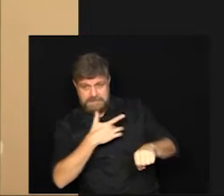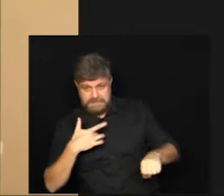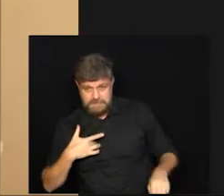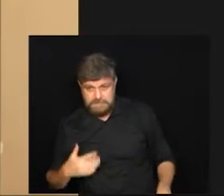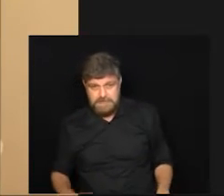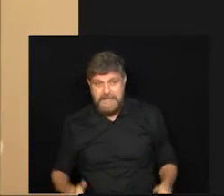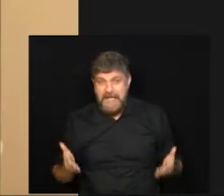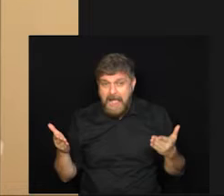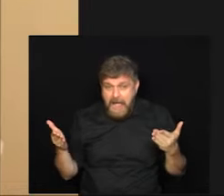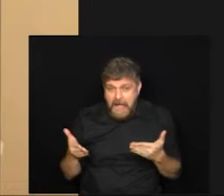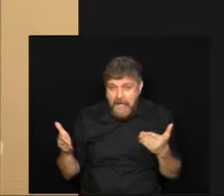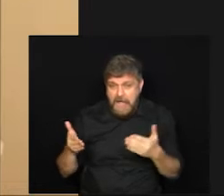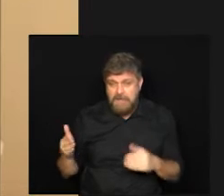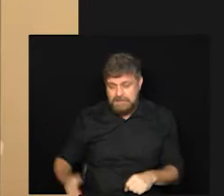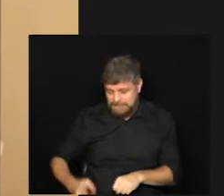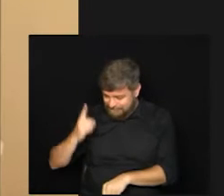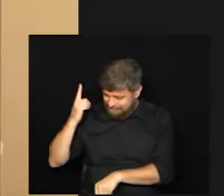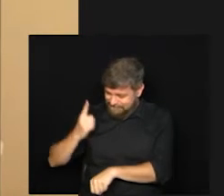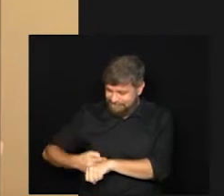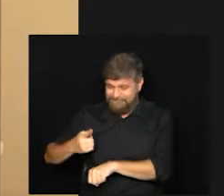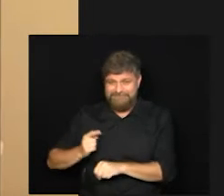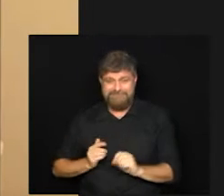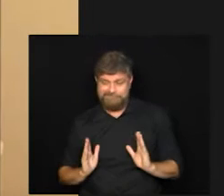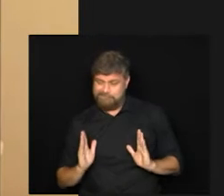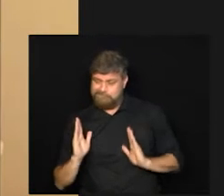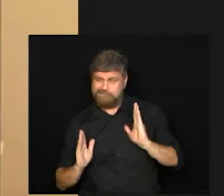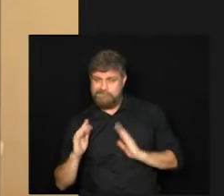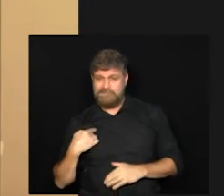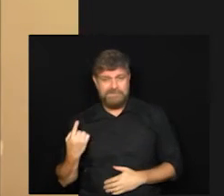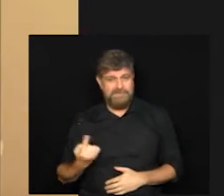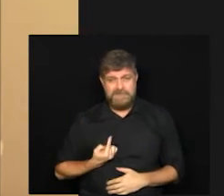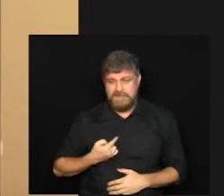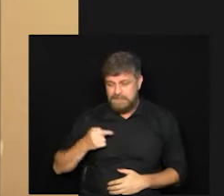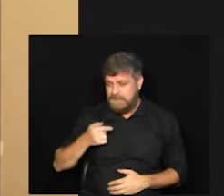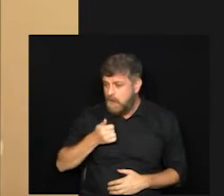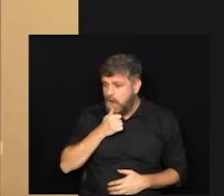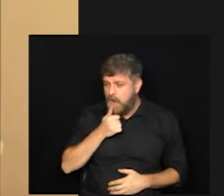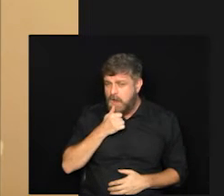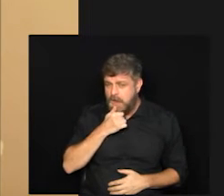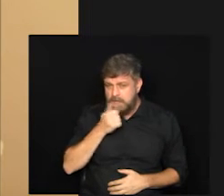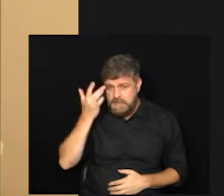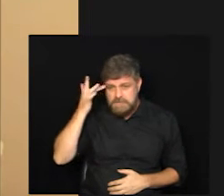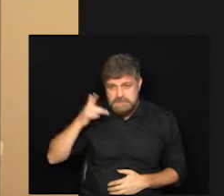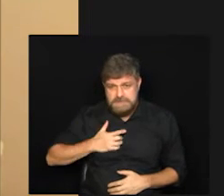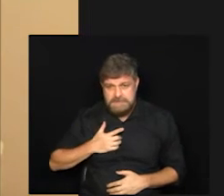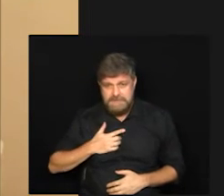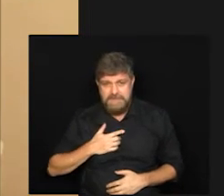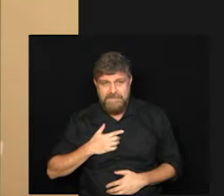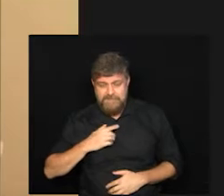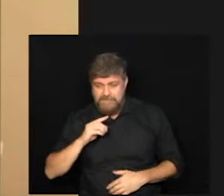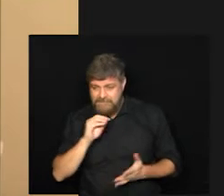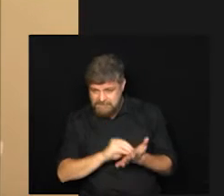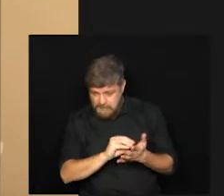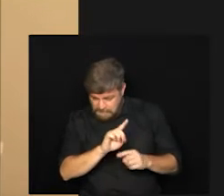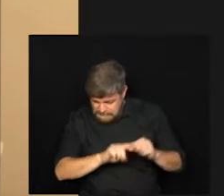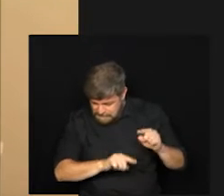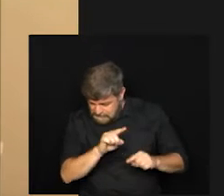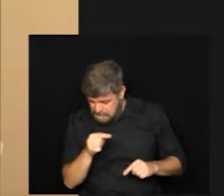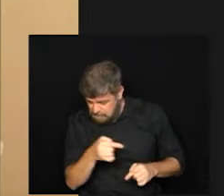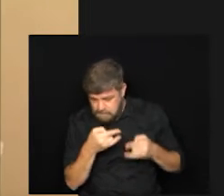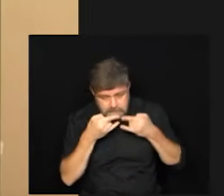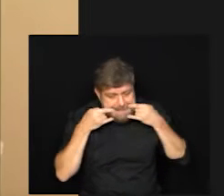agora neste momento a gente não está vendo ainda uma falta no mercado então assim